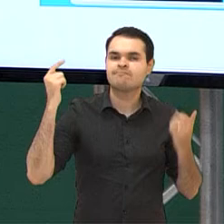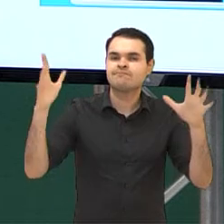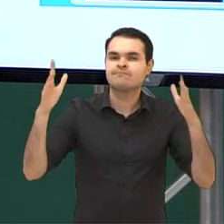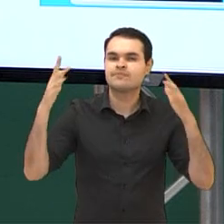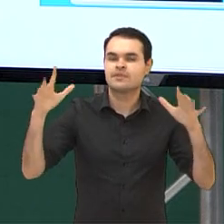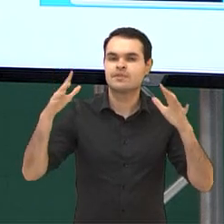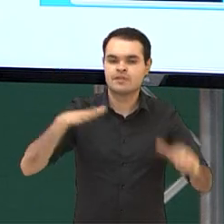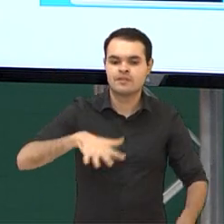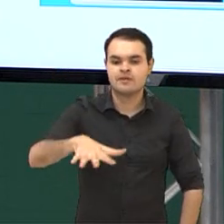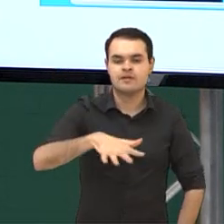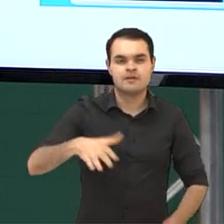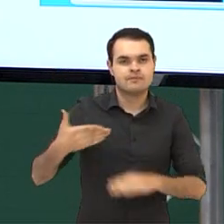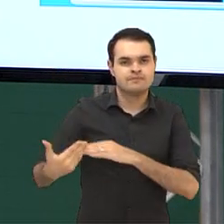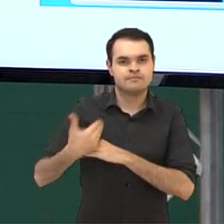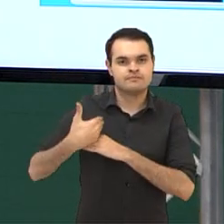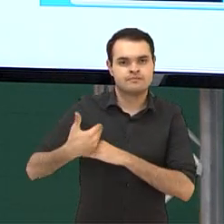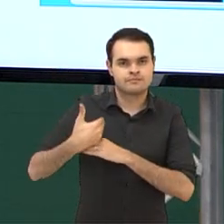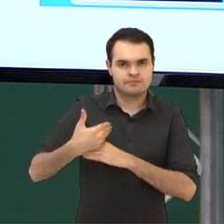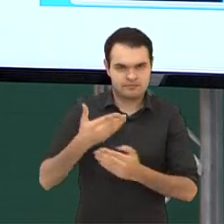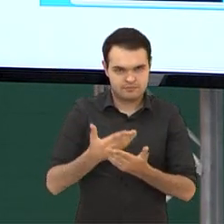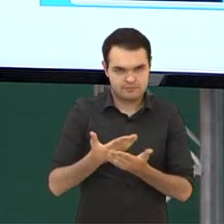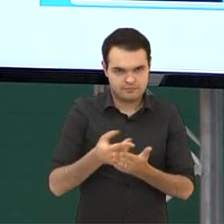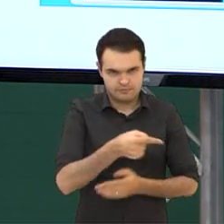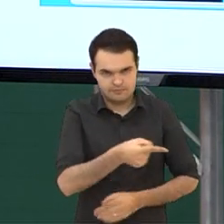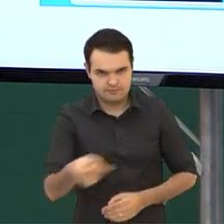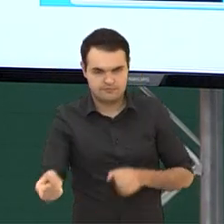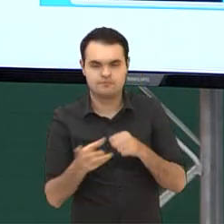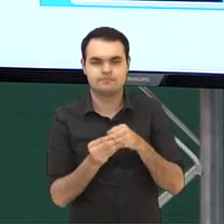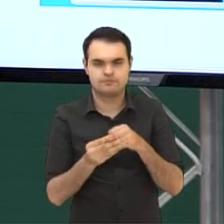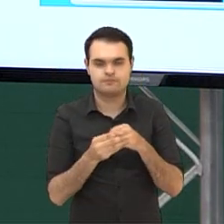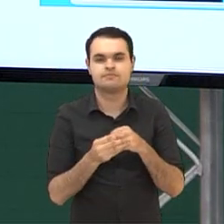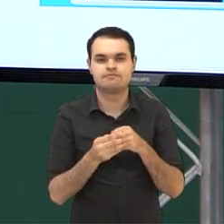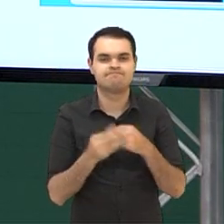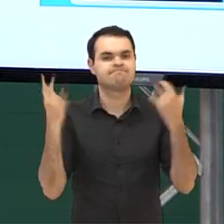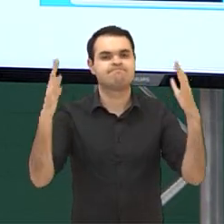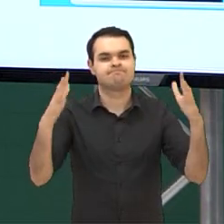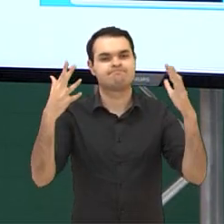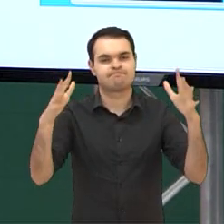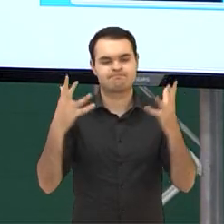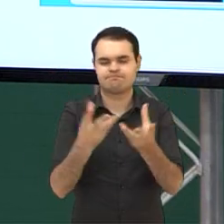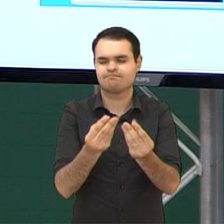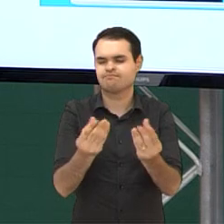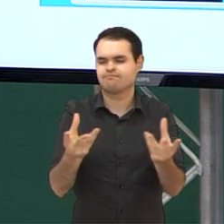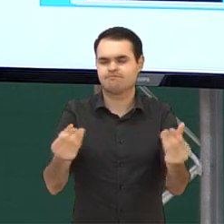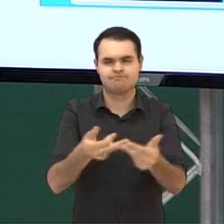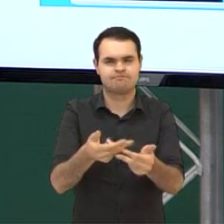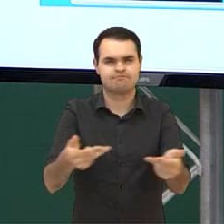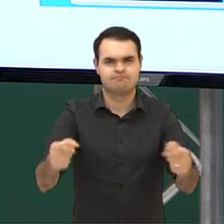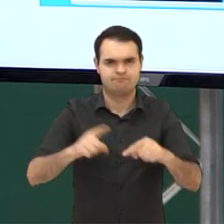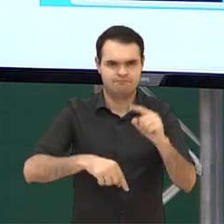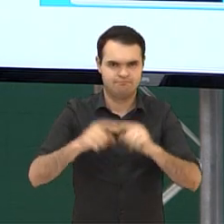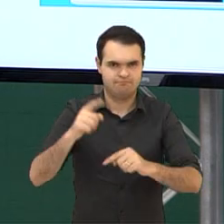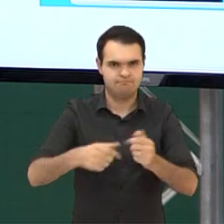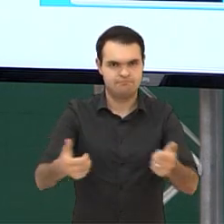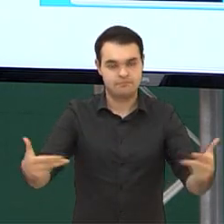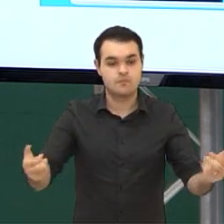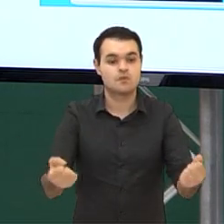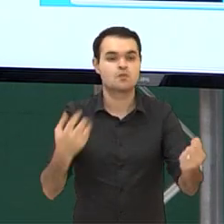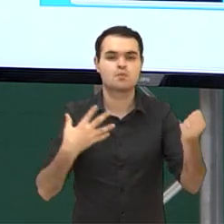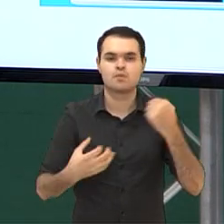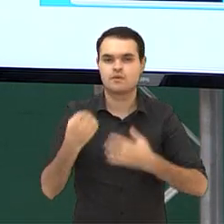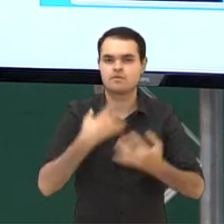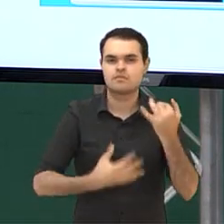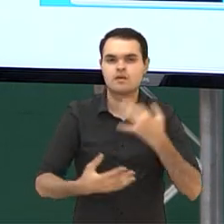pessoal, a galera que participou da Semana do Conhecimento, né? Então, recebemos muito material, recebemos muita coisa bacana,